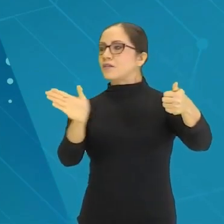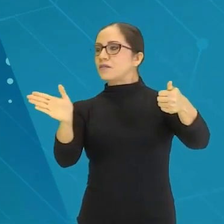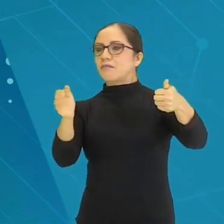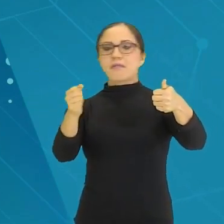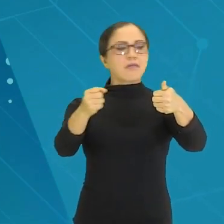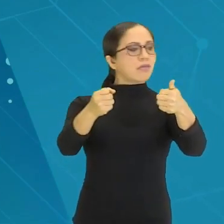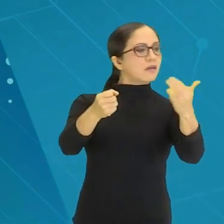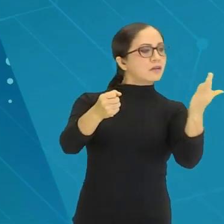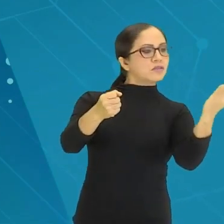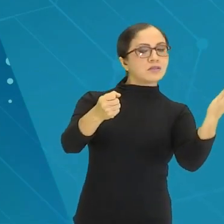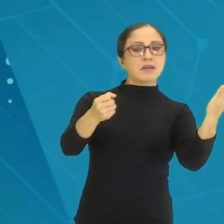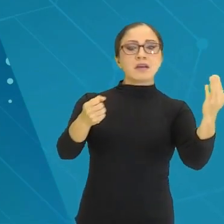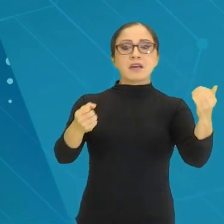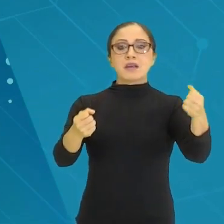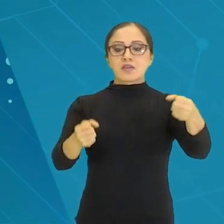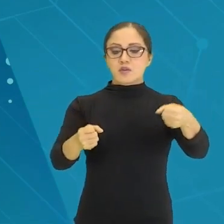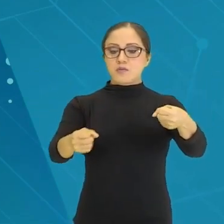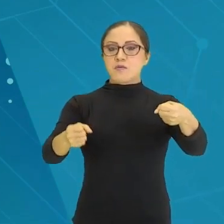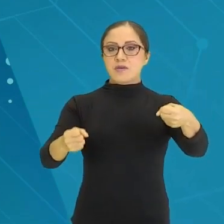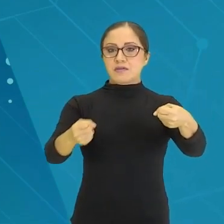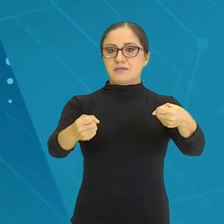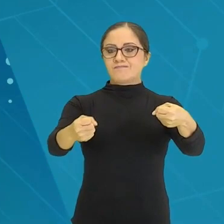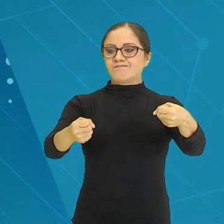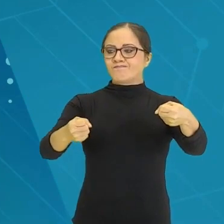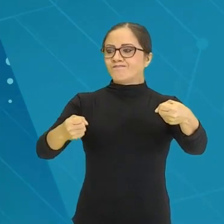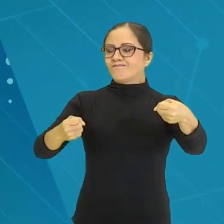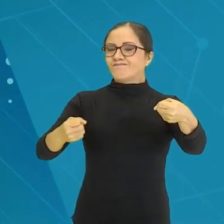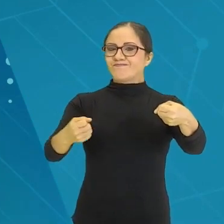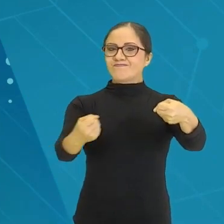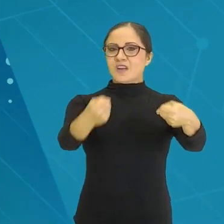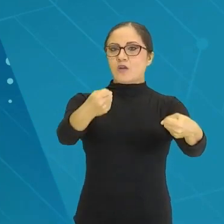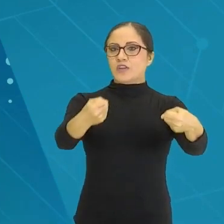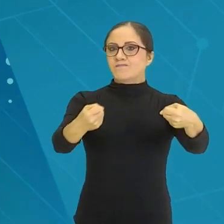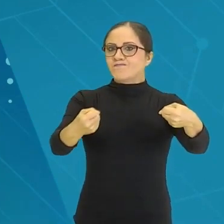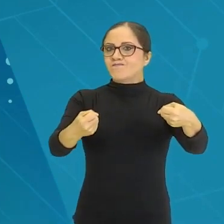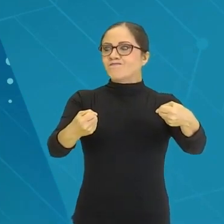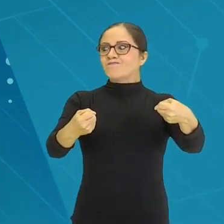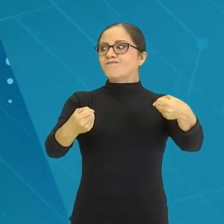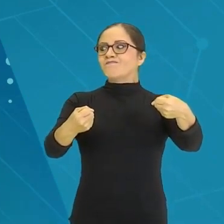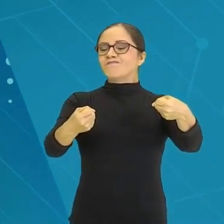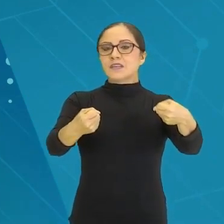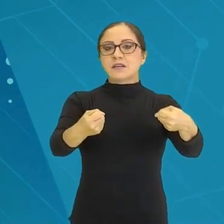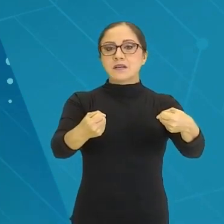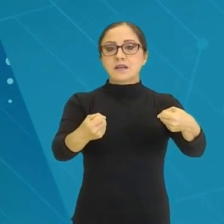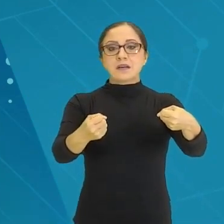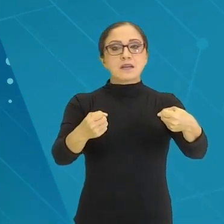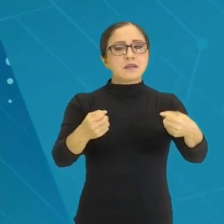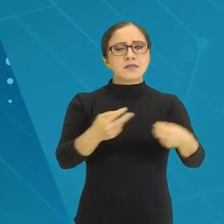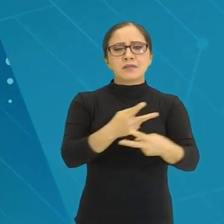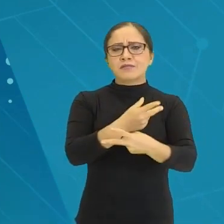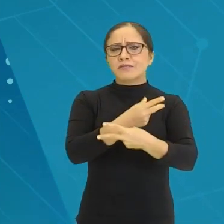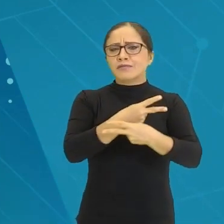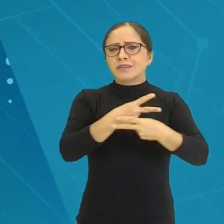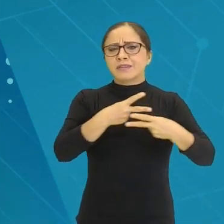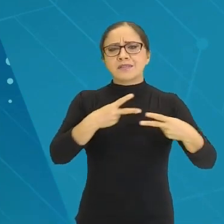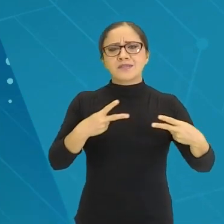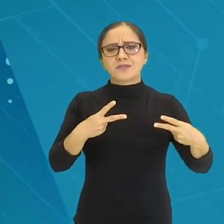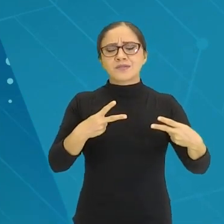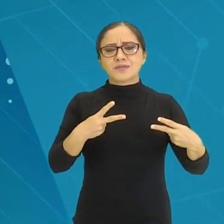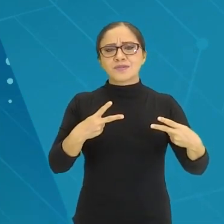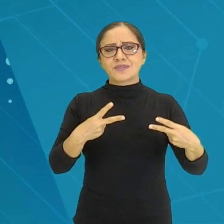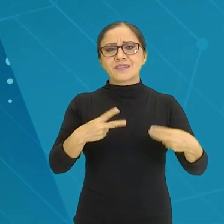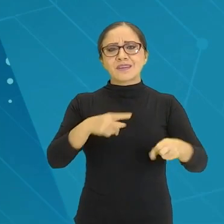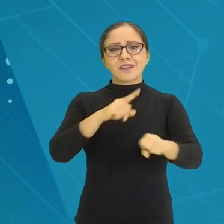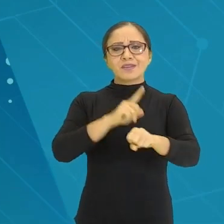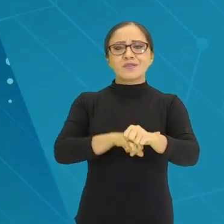dirigir, na hora de estacionar, dá a ré. São várias coisas que ela vai se familiarizando, se ambientando pra